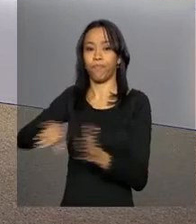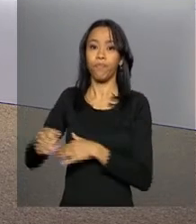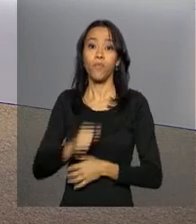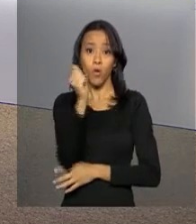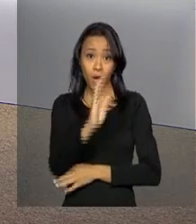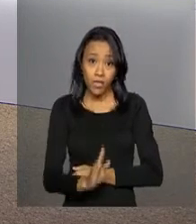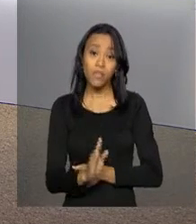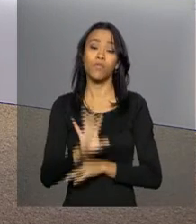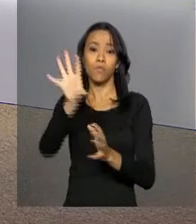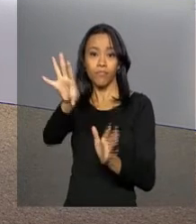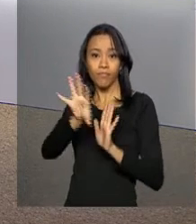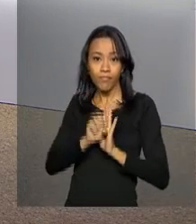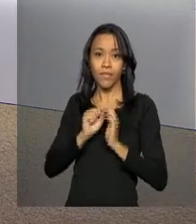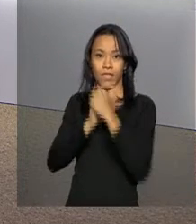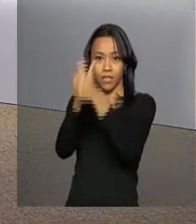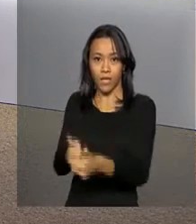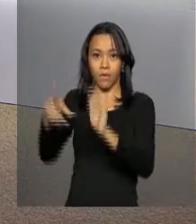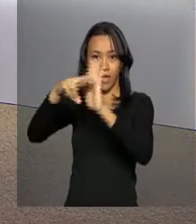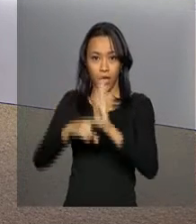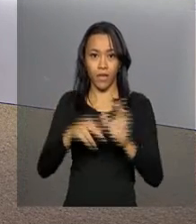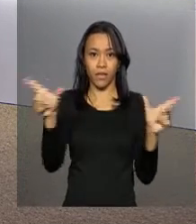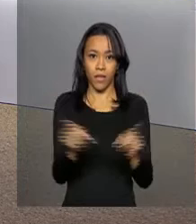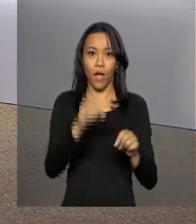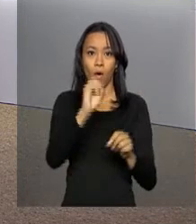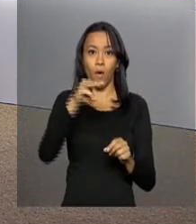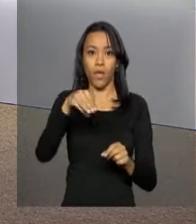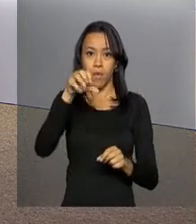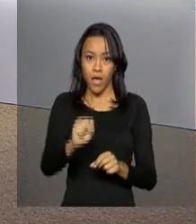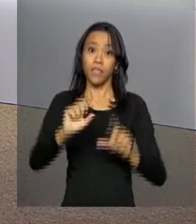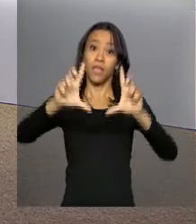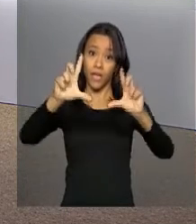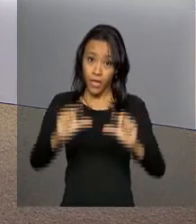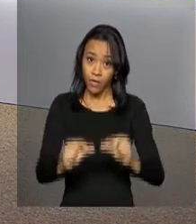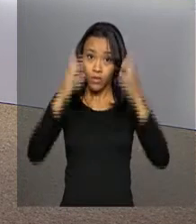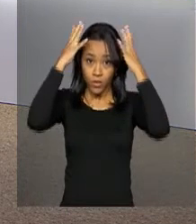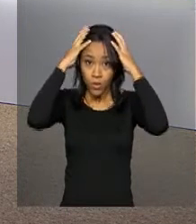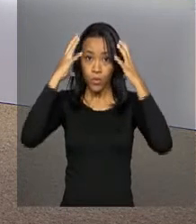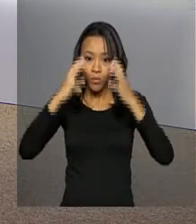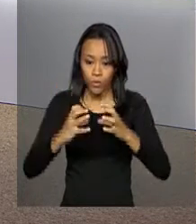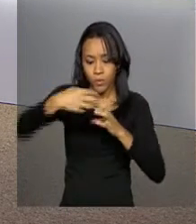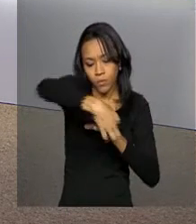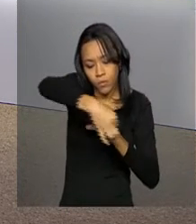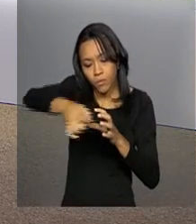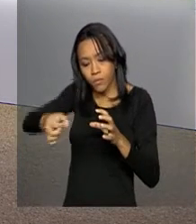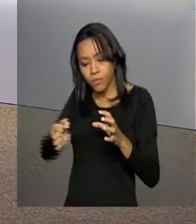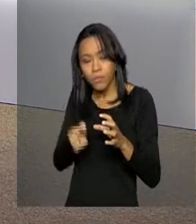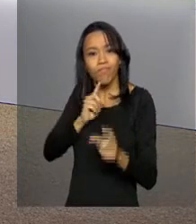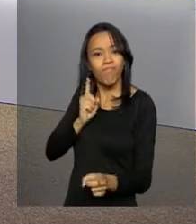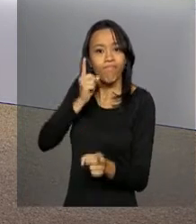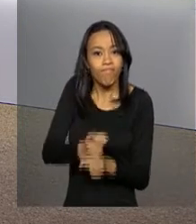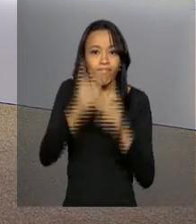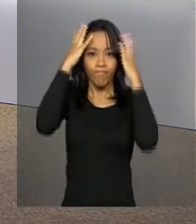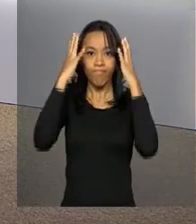recomendação da Organização Mundial da Saúde e reduziu a medida da circunferência da cabeça para detectar casos de